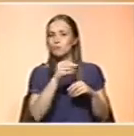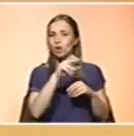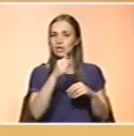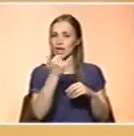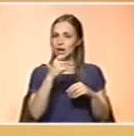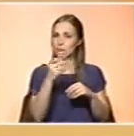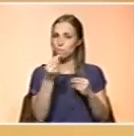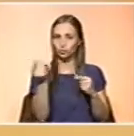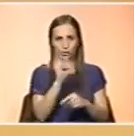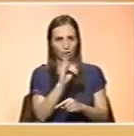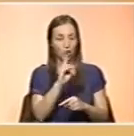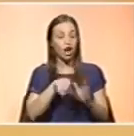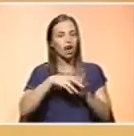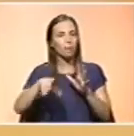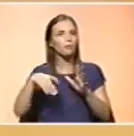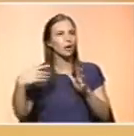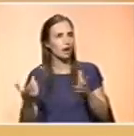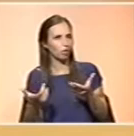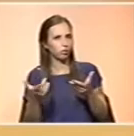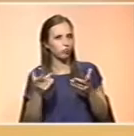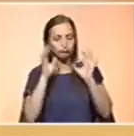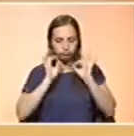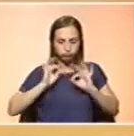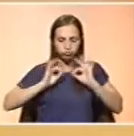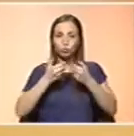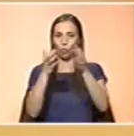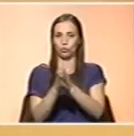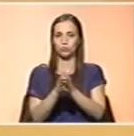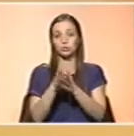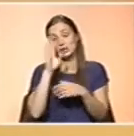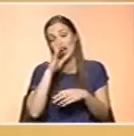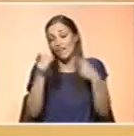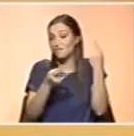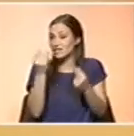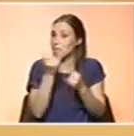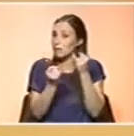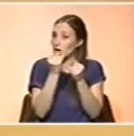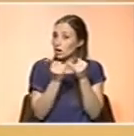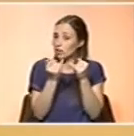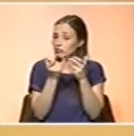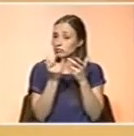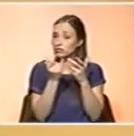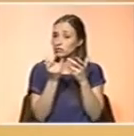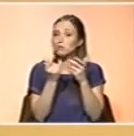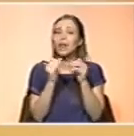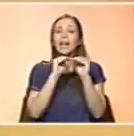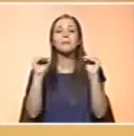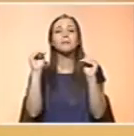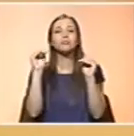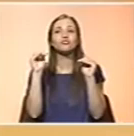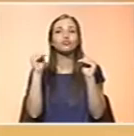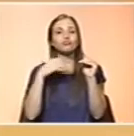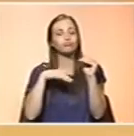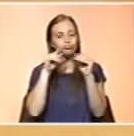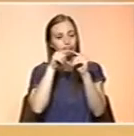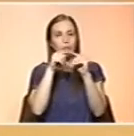conseguir suprir eficazmente tudo, sem correr o risco, por vezes, se ultrapassa um pouco os limites do que seria desejável. Mas